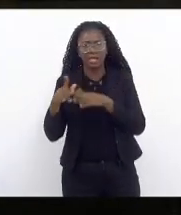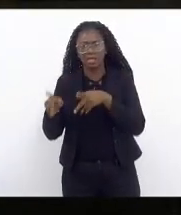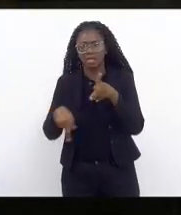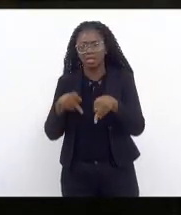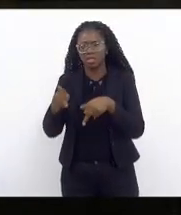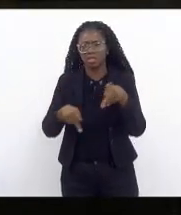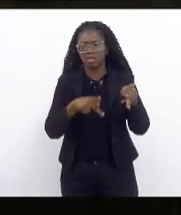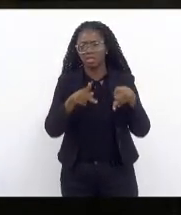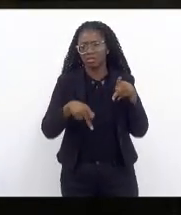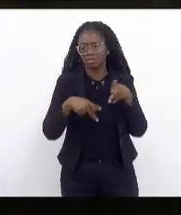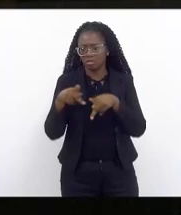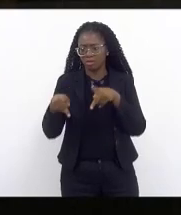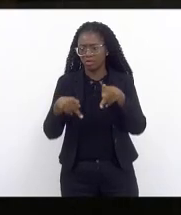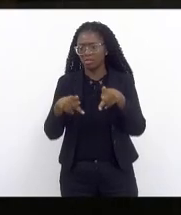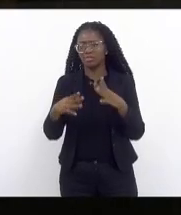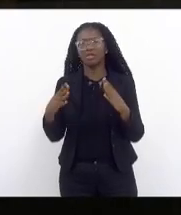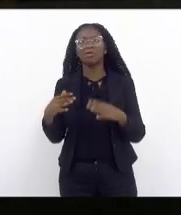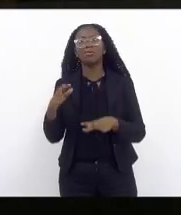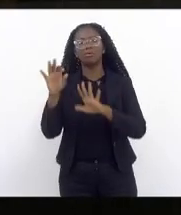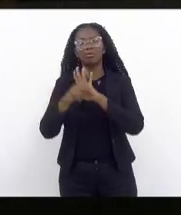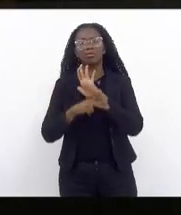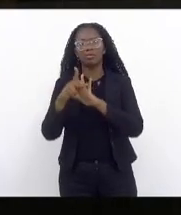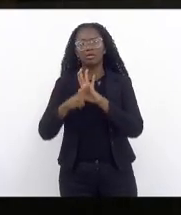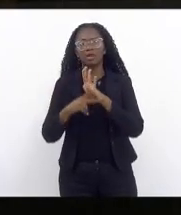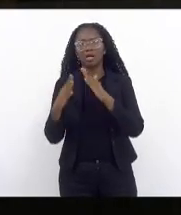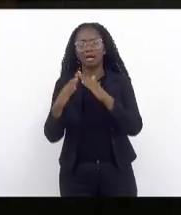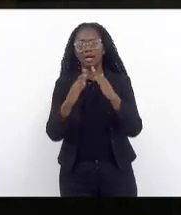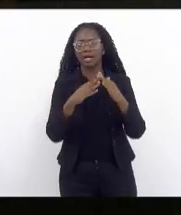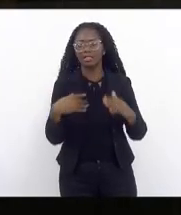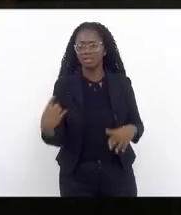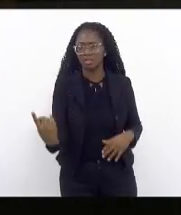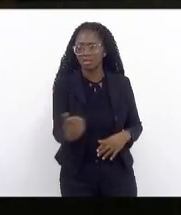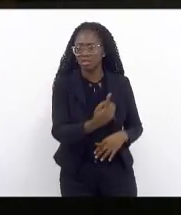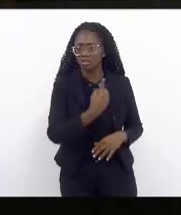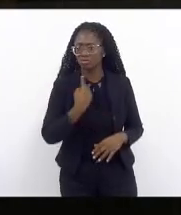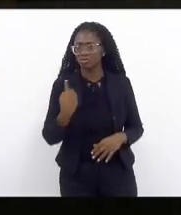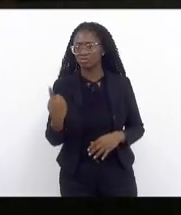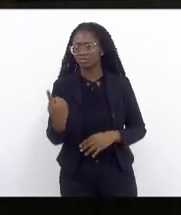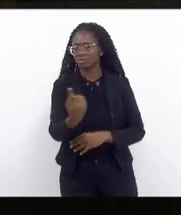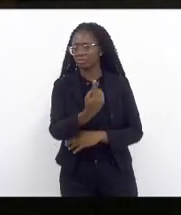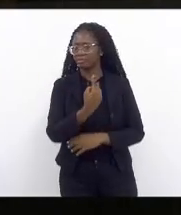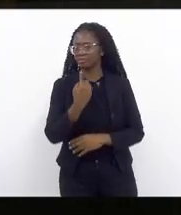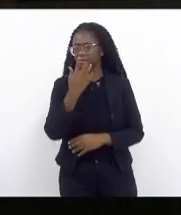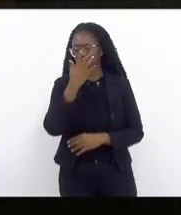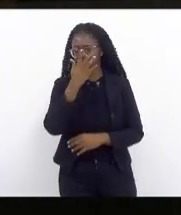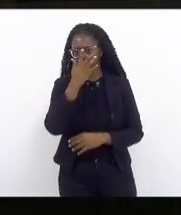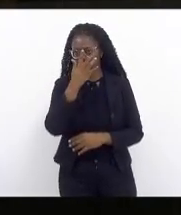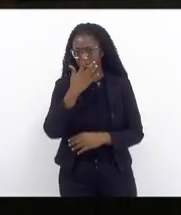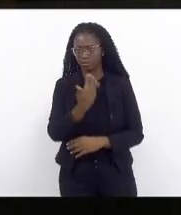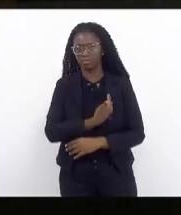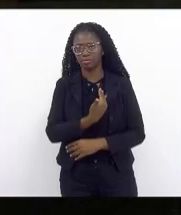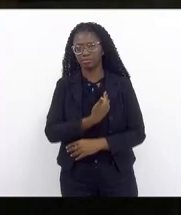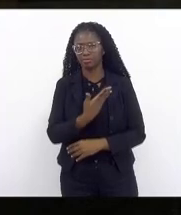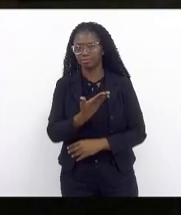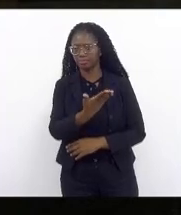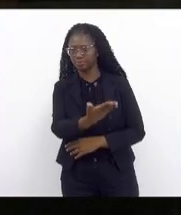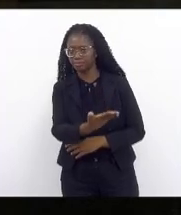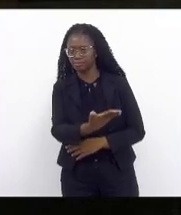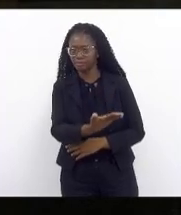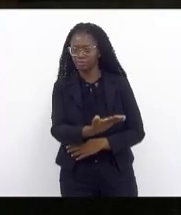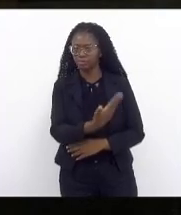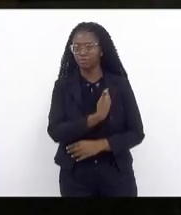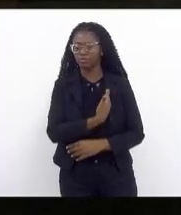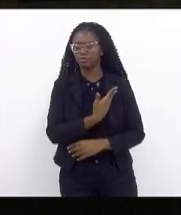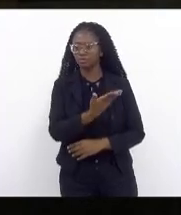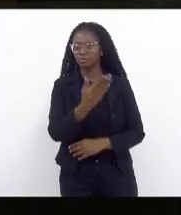o projeto Casa da Gente lançado pelo querido colega nosso colega